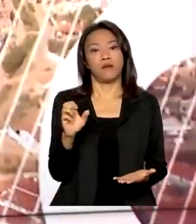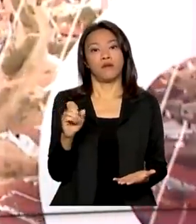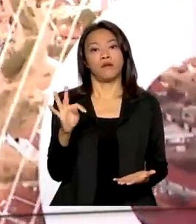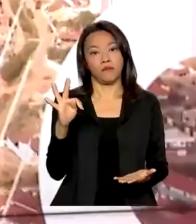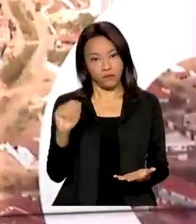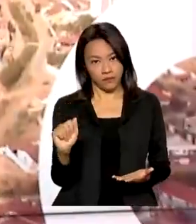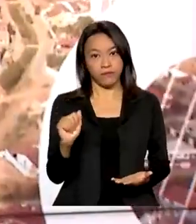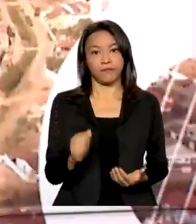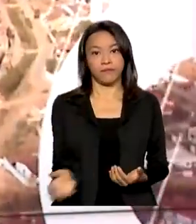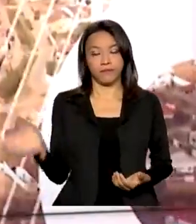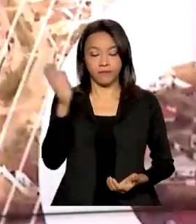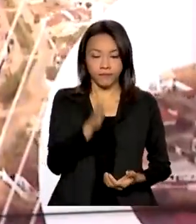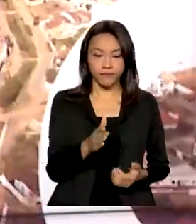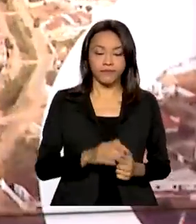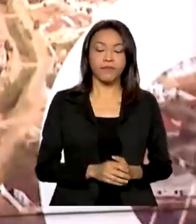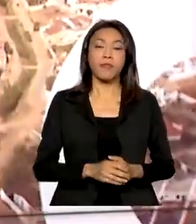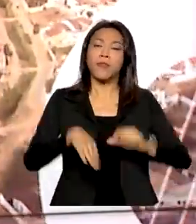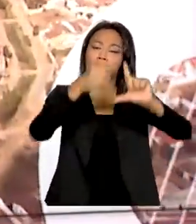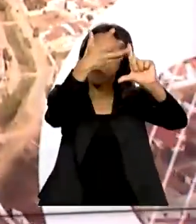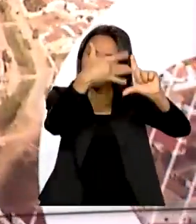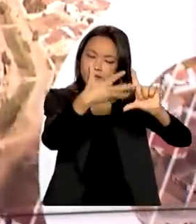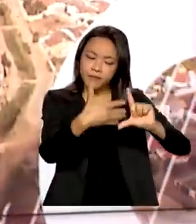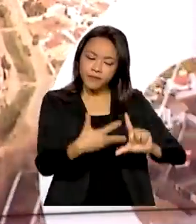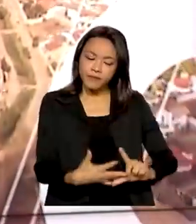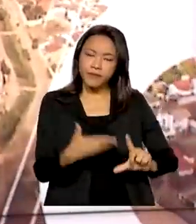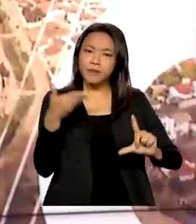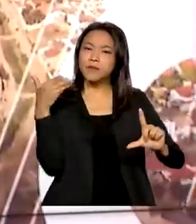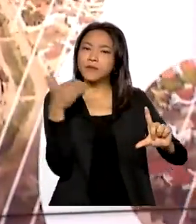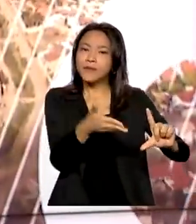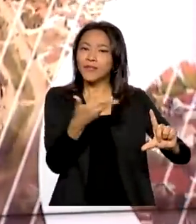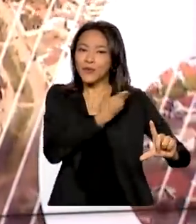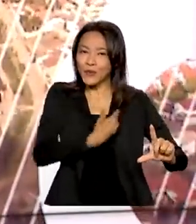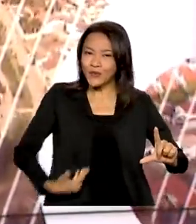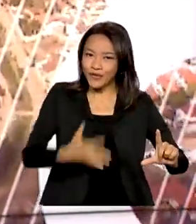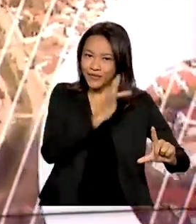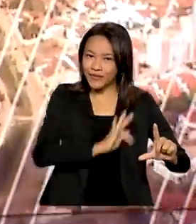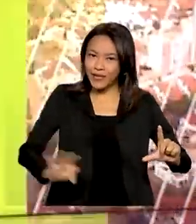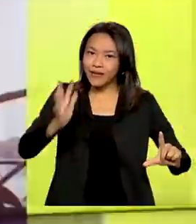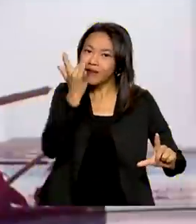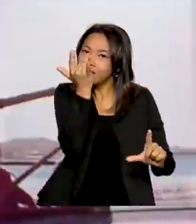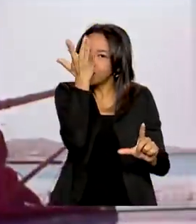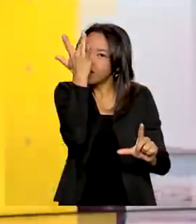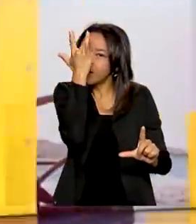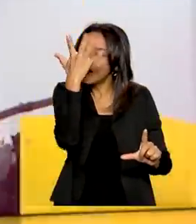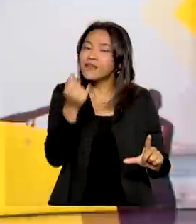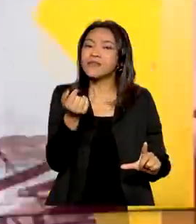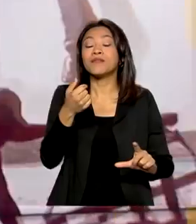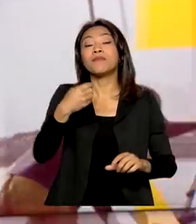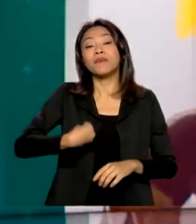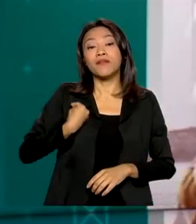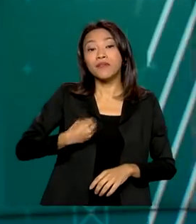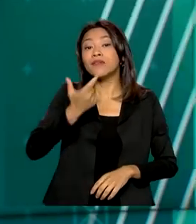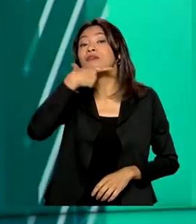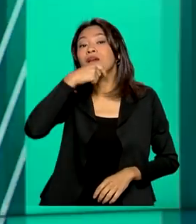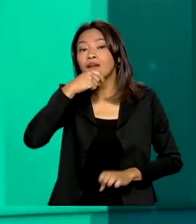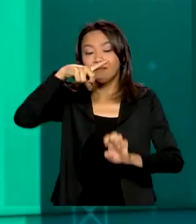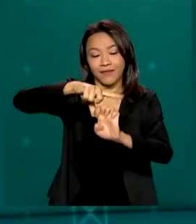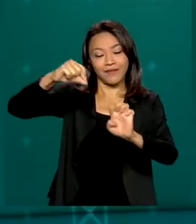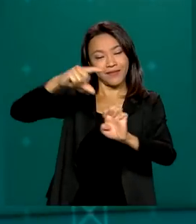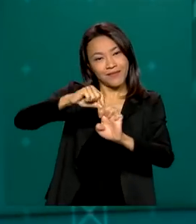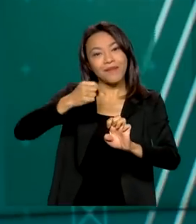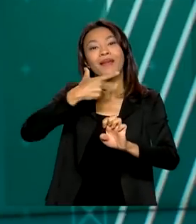Uma plataforma online do governo federal facilita a vida do empreendedor na hora de abrir uma empresa startup.